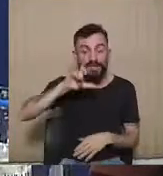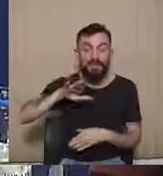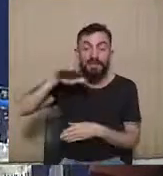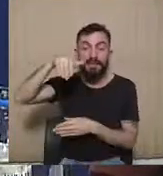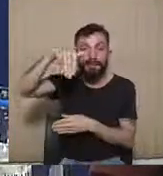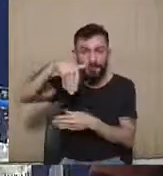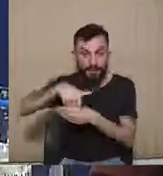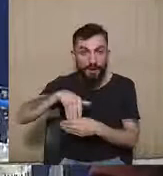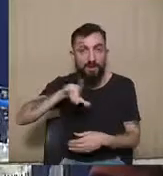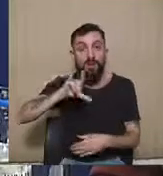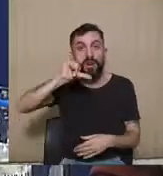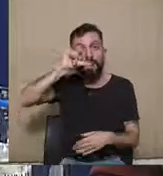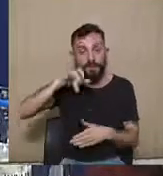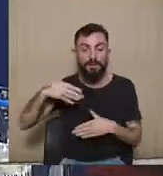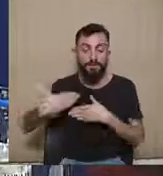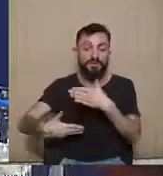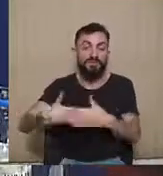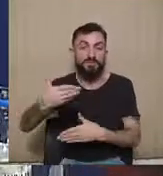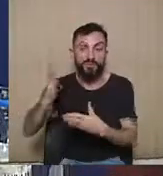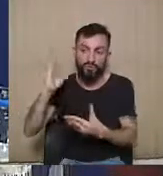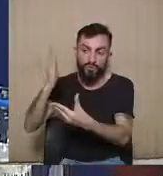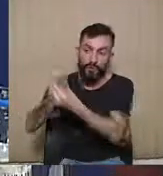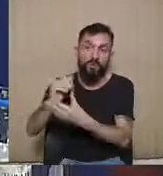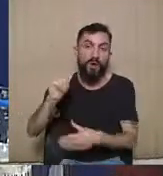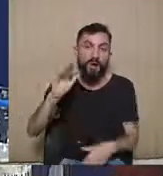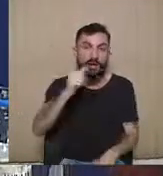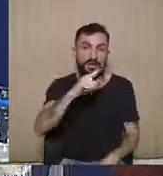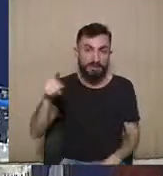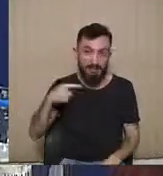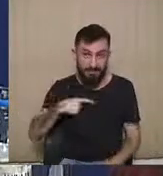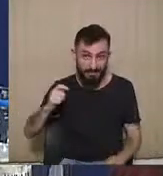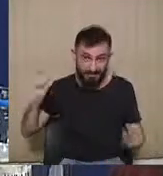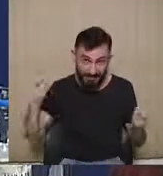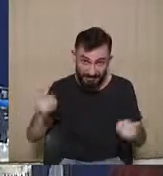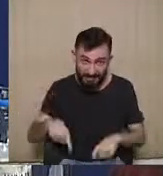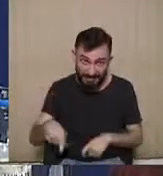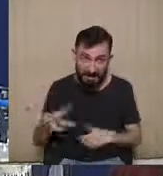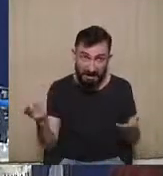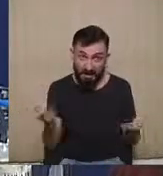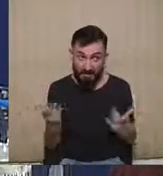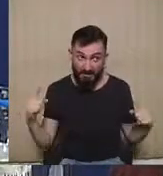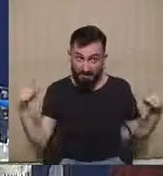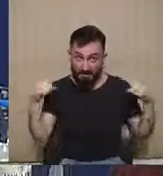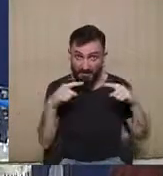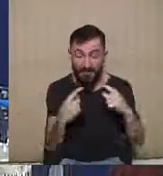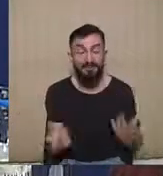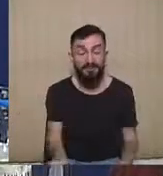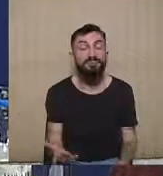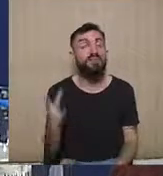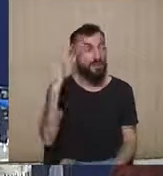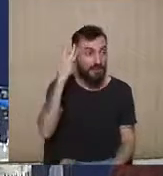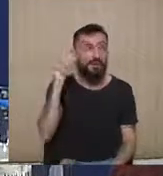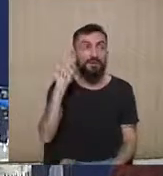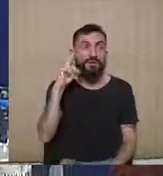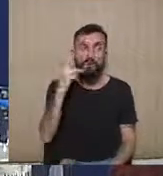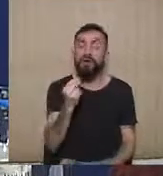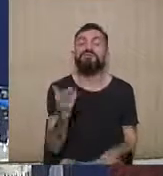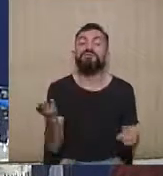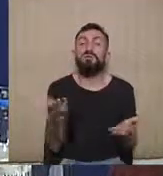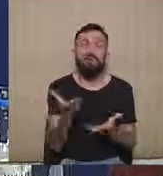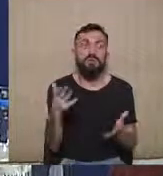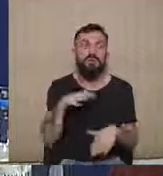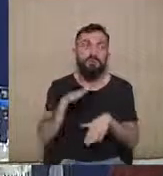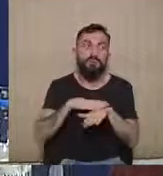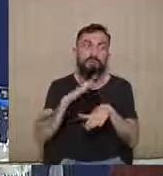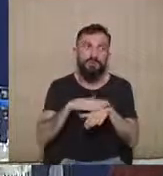o direito processual que nós temos hoje, ele é suficiente para dar conta de todas essas questões. Eu acho que a gente que está aqui com esse momento em que